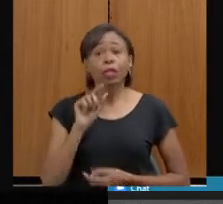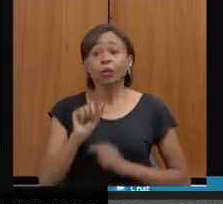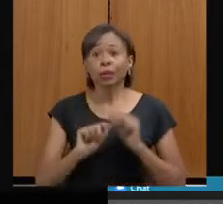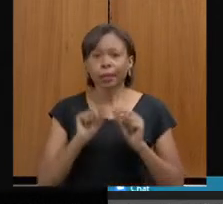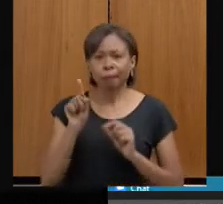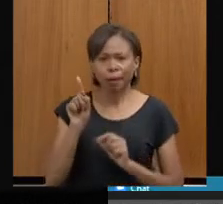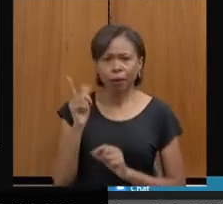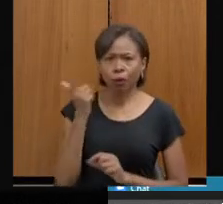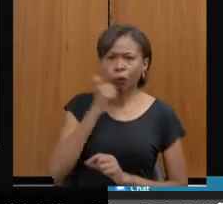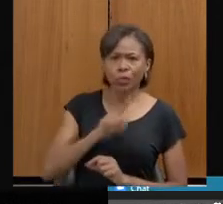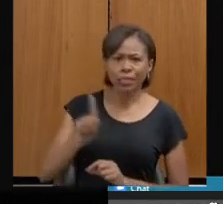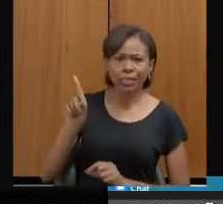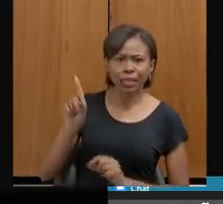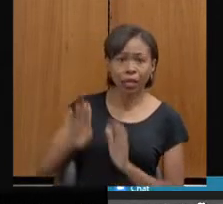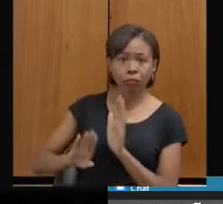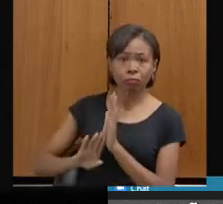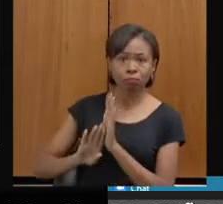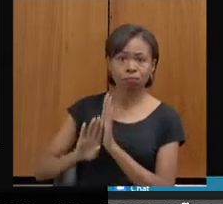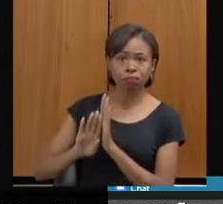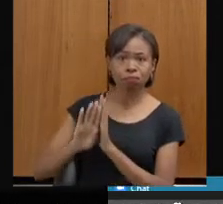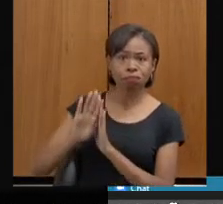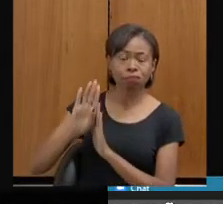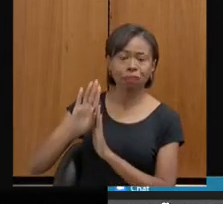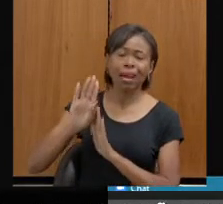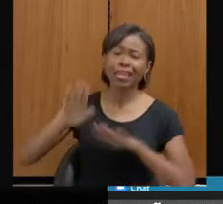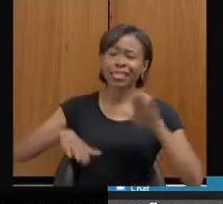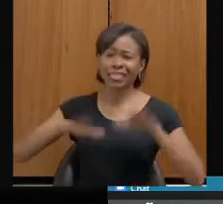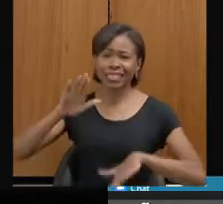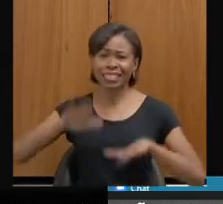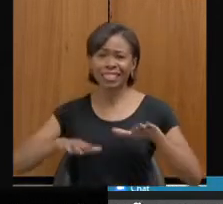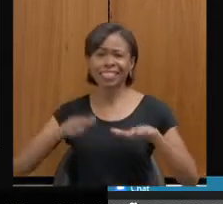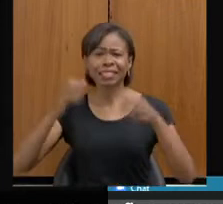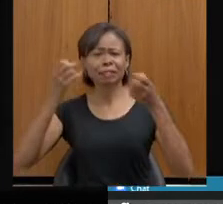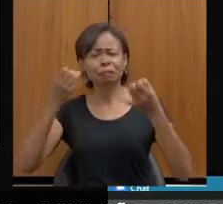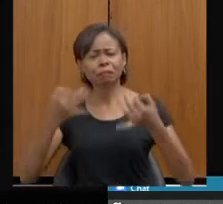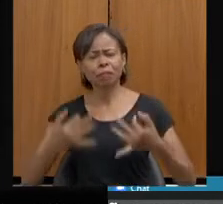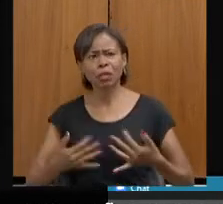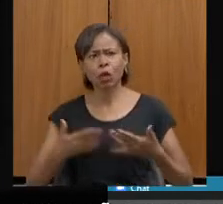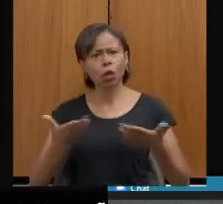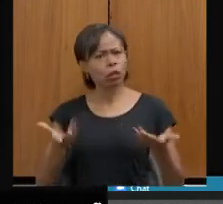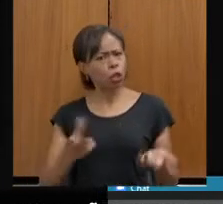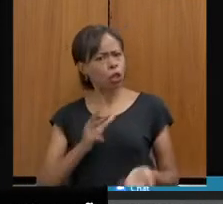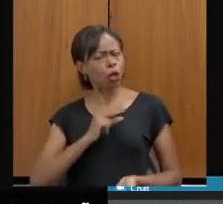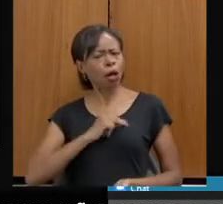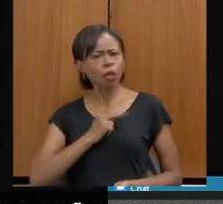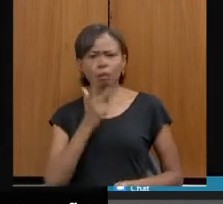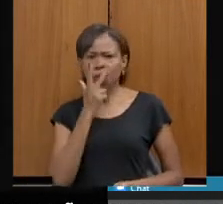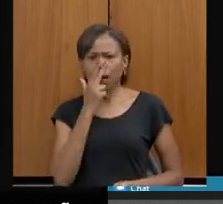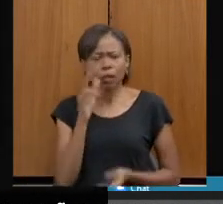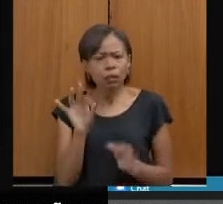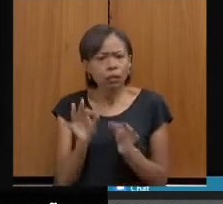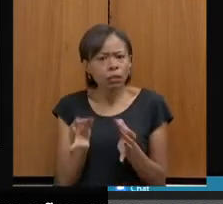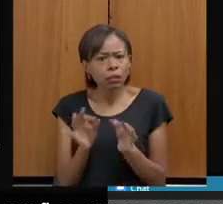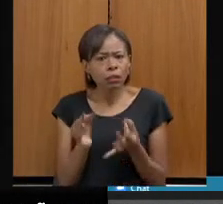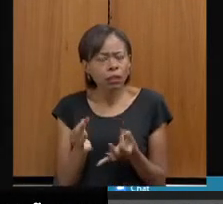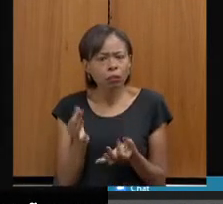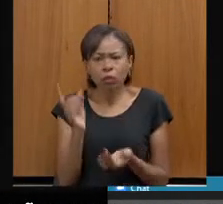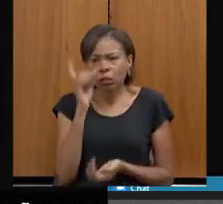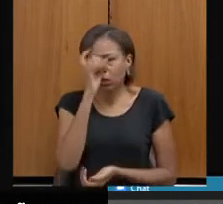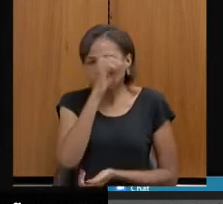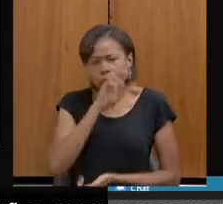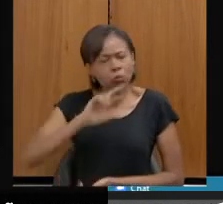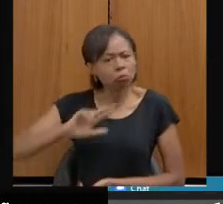naquilo ali, viu, deputada, às vezes eu falando assim, eu falo, nossa, uma coisa que parece simples, porque não tem, não é tão difícil,